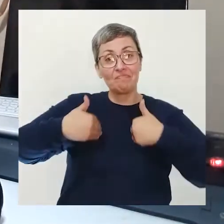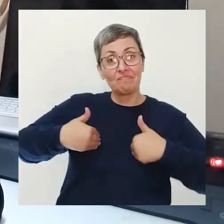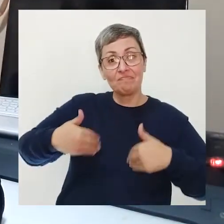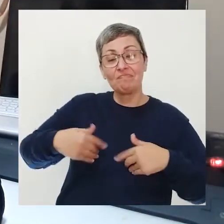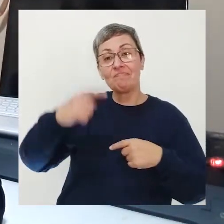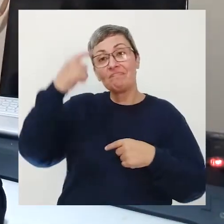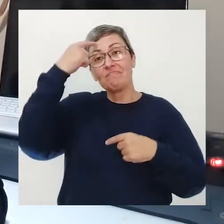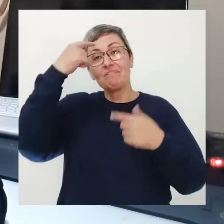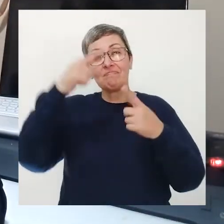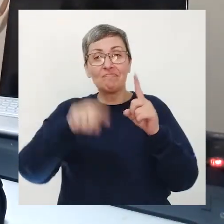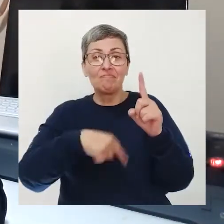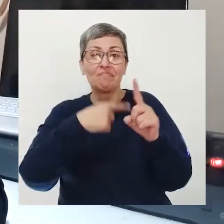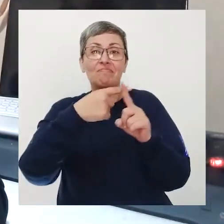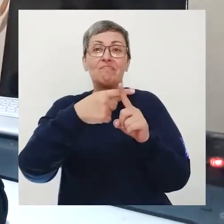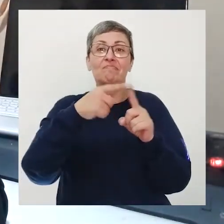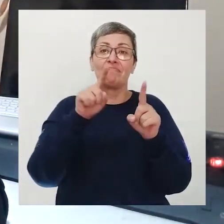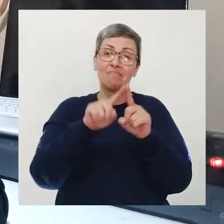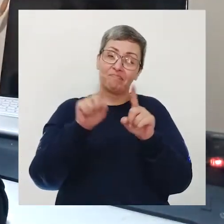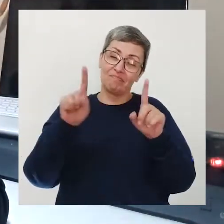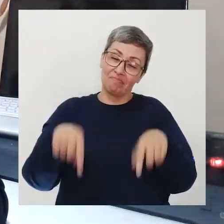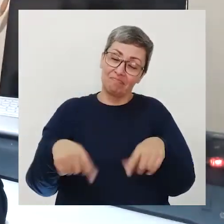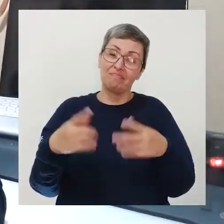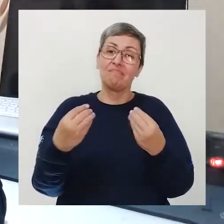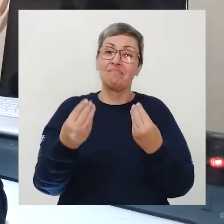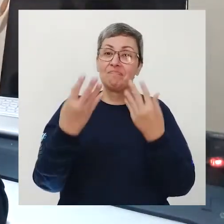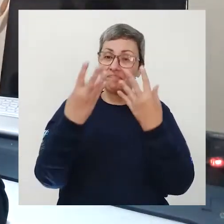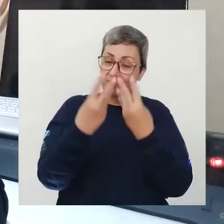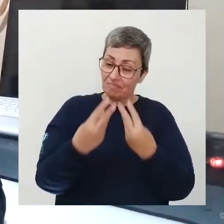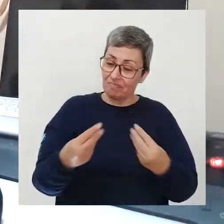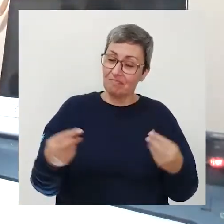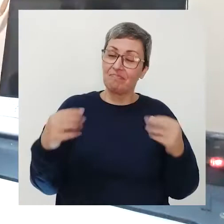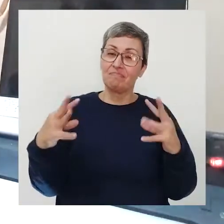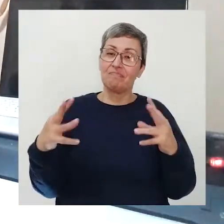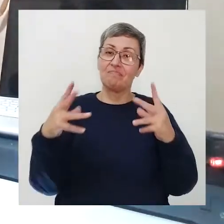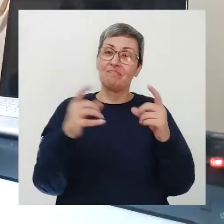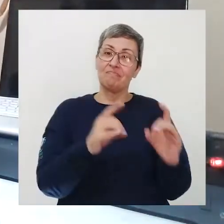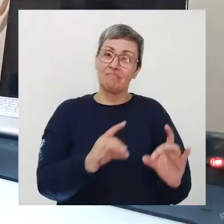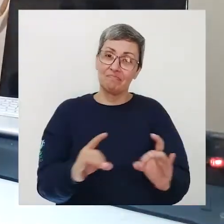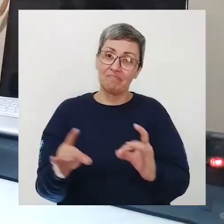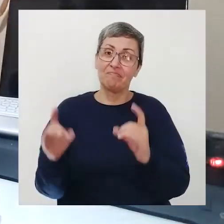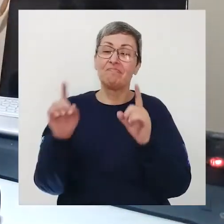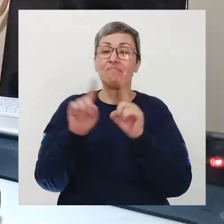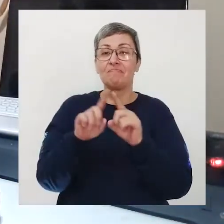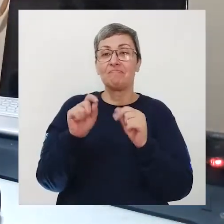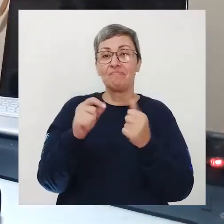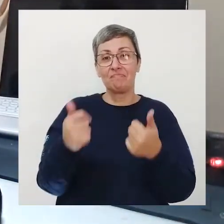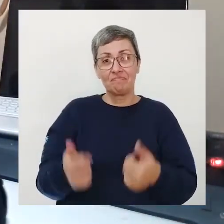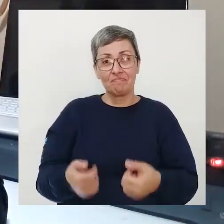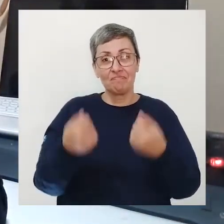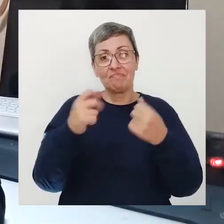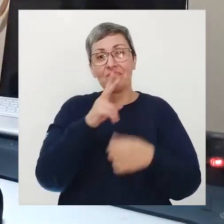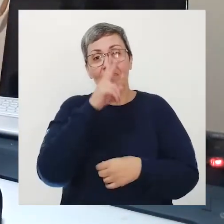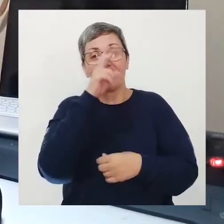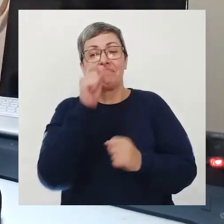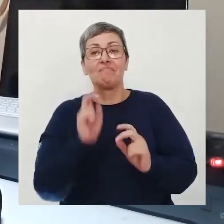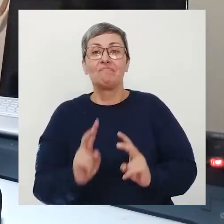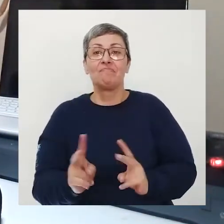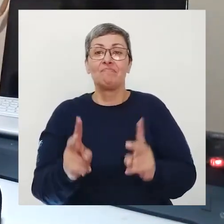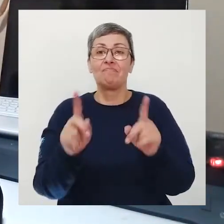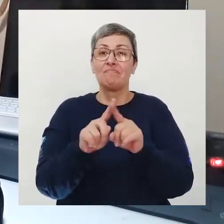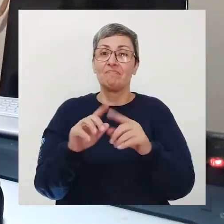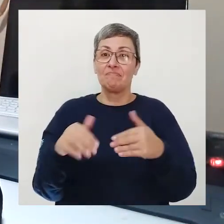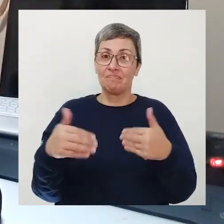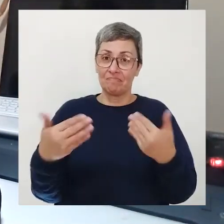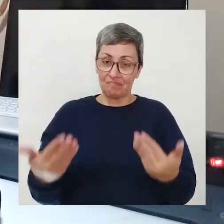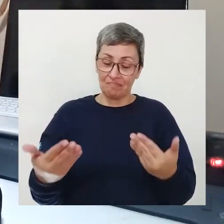pensamento positivo é um bálsamo pra todos os dias a gente ter essa força pra continuar então